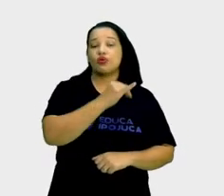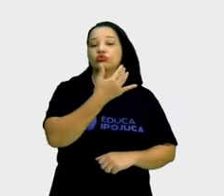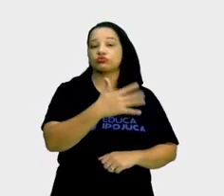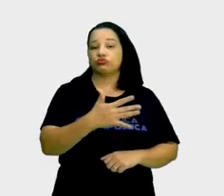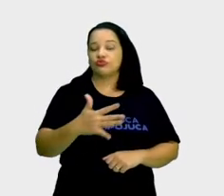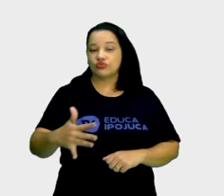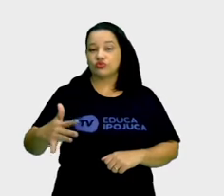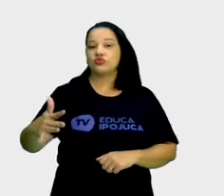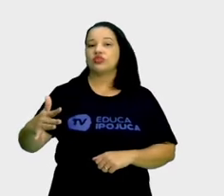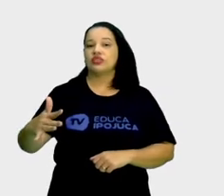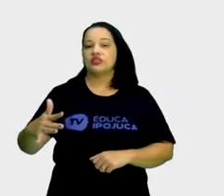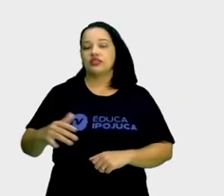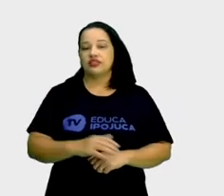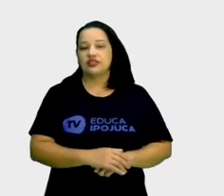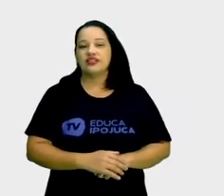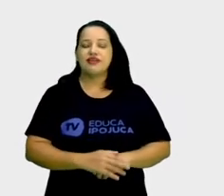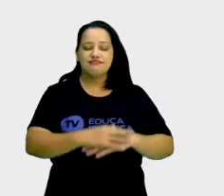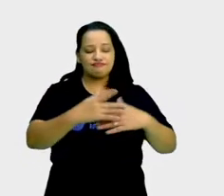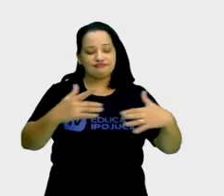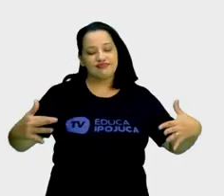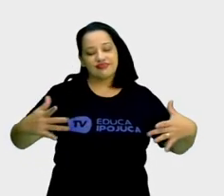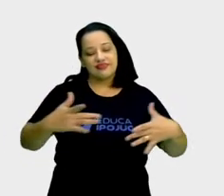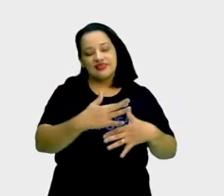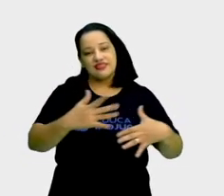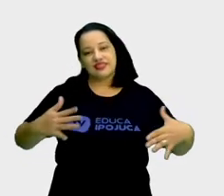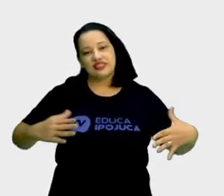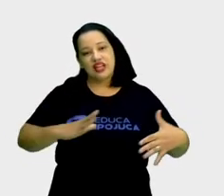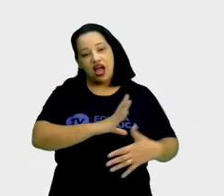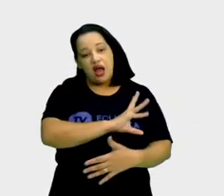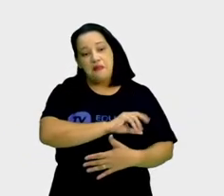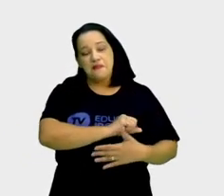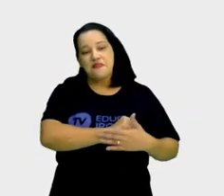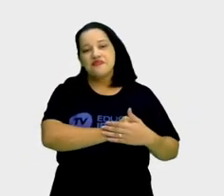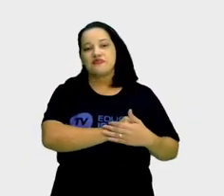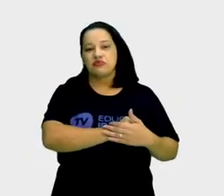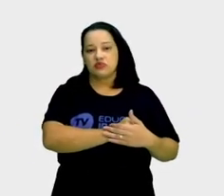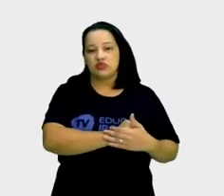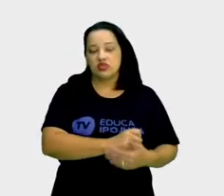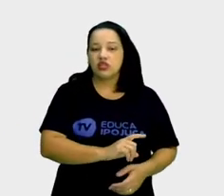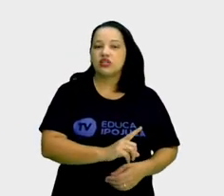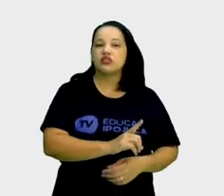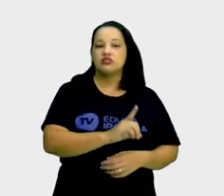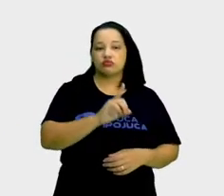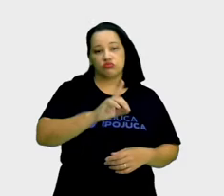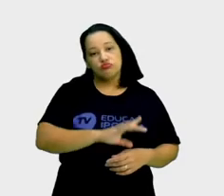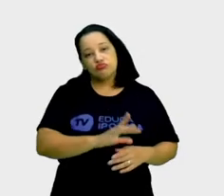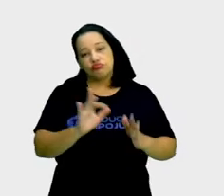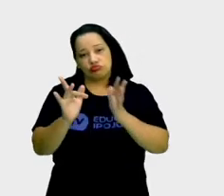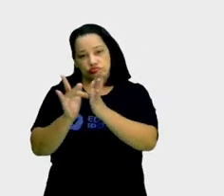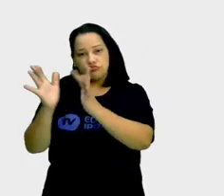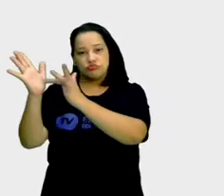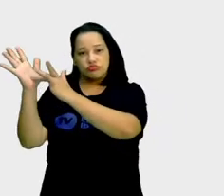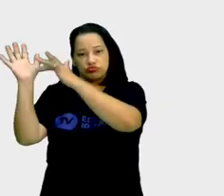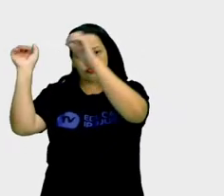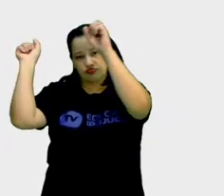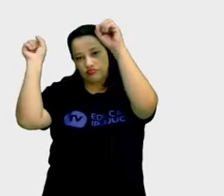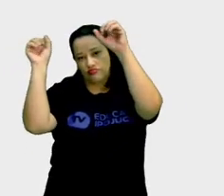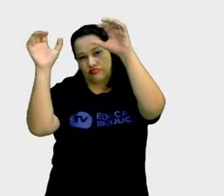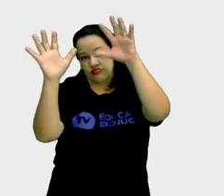amada e abençoada por Jesus,